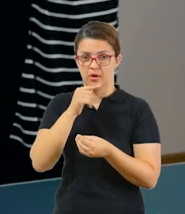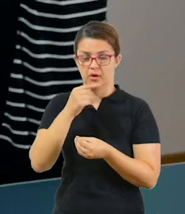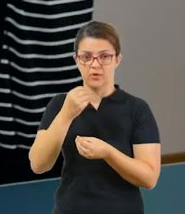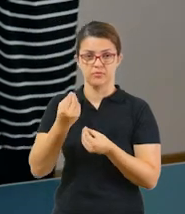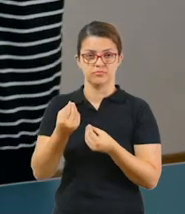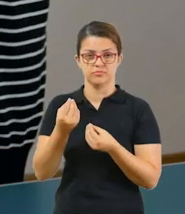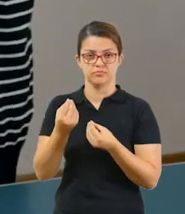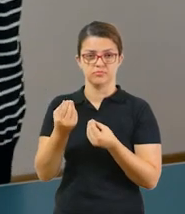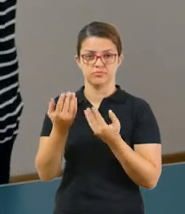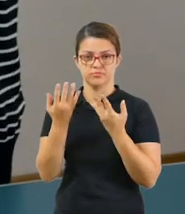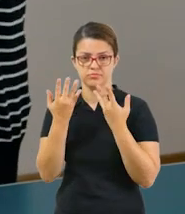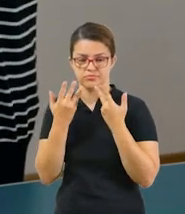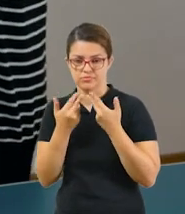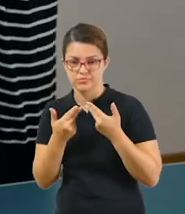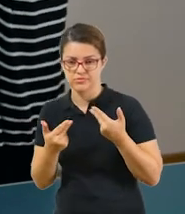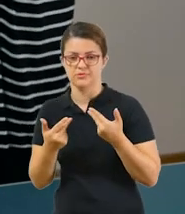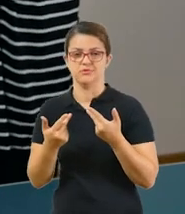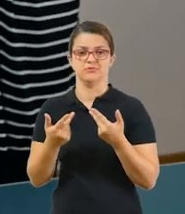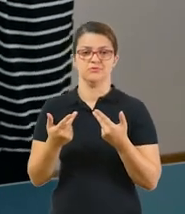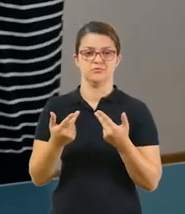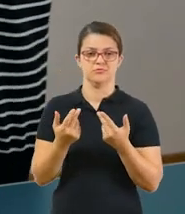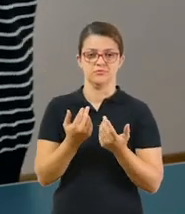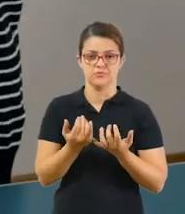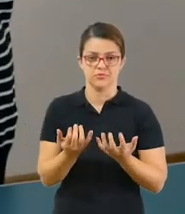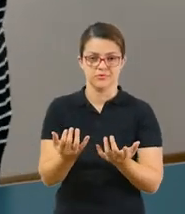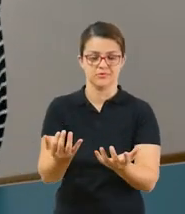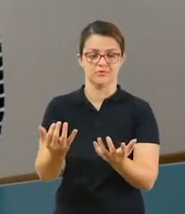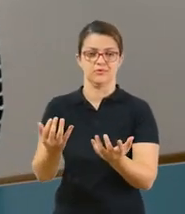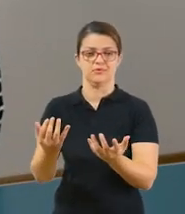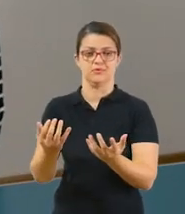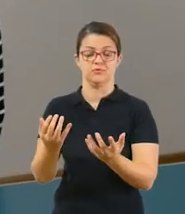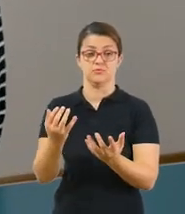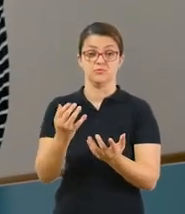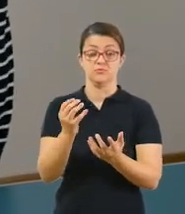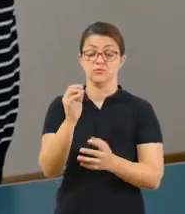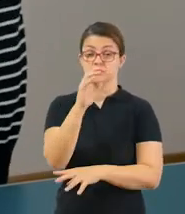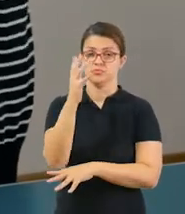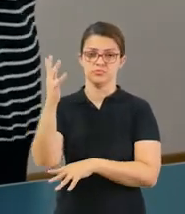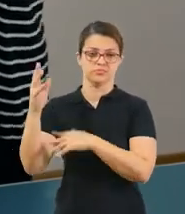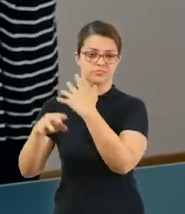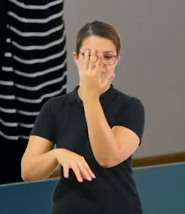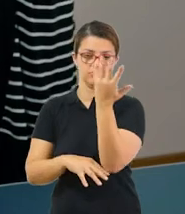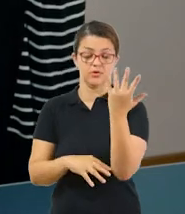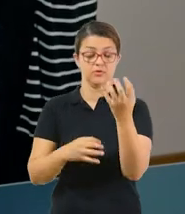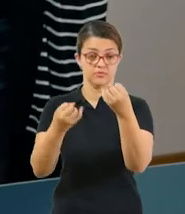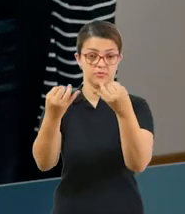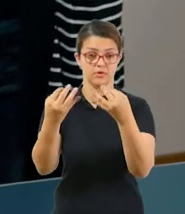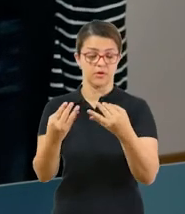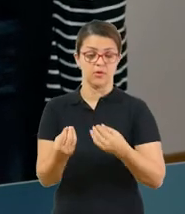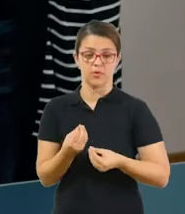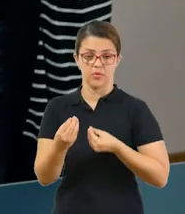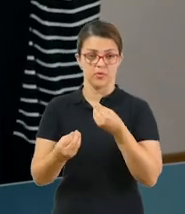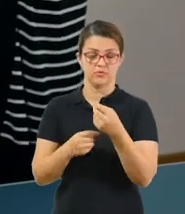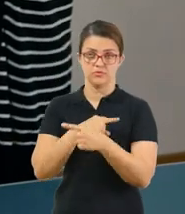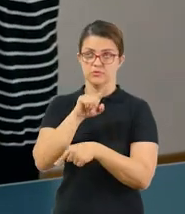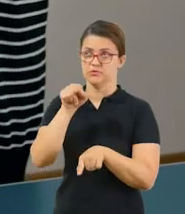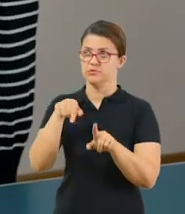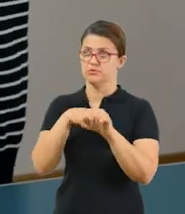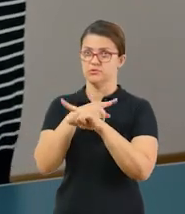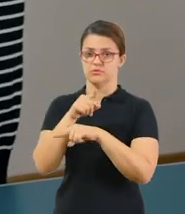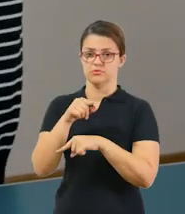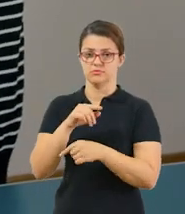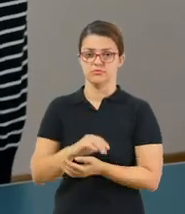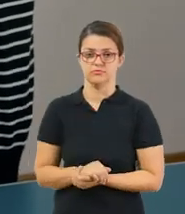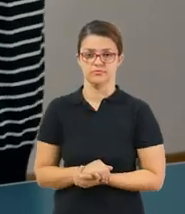circule pelos seres vivos e o meio ambiente. Então, aqui nós temos um desenho aqui do que a gente vai explicar sobre os ciclos da água.